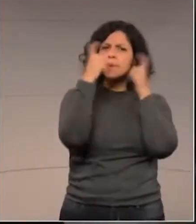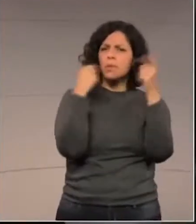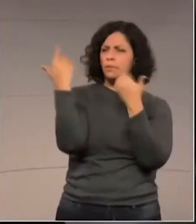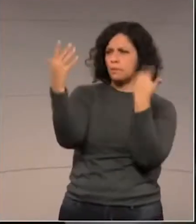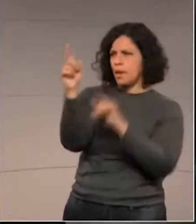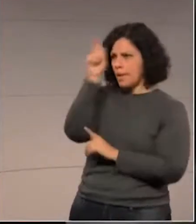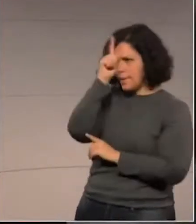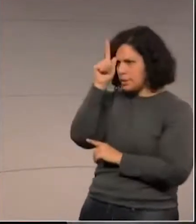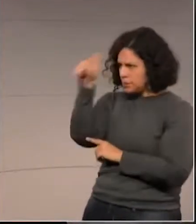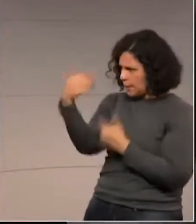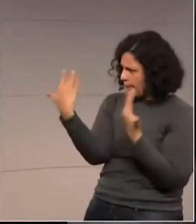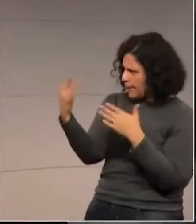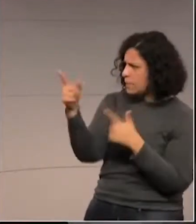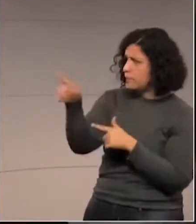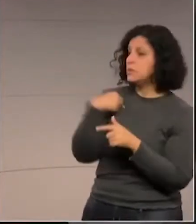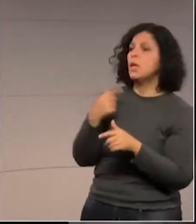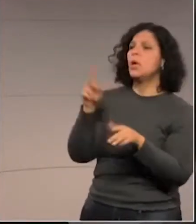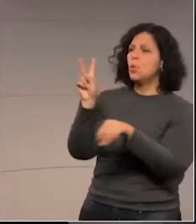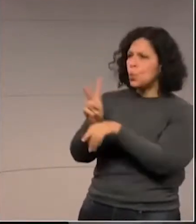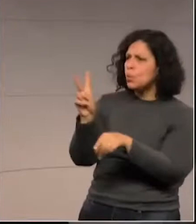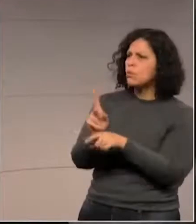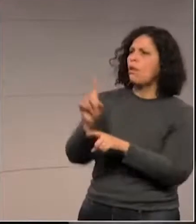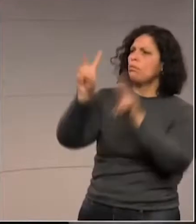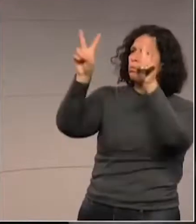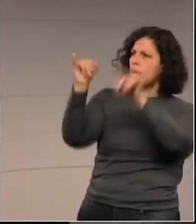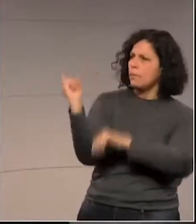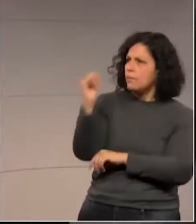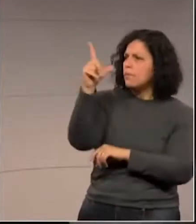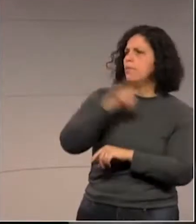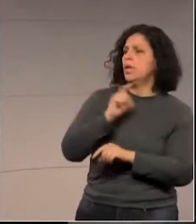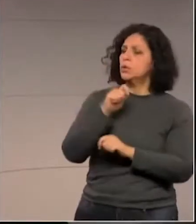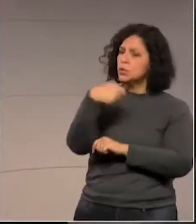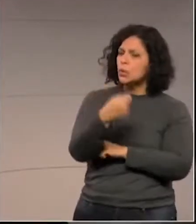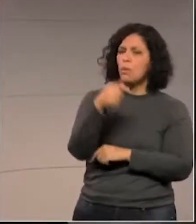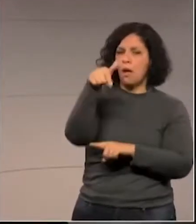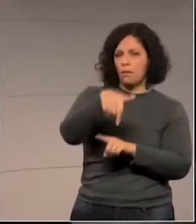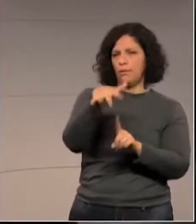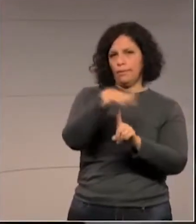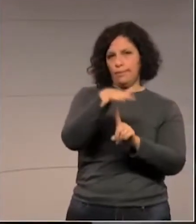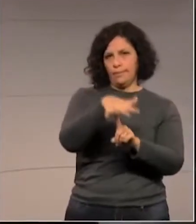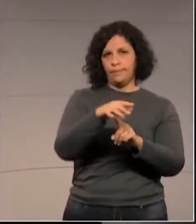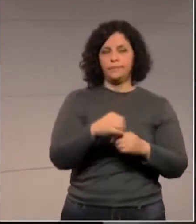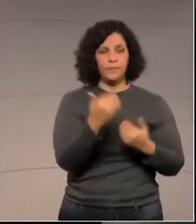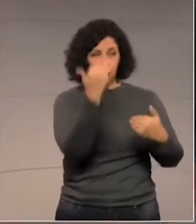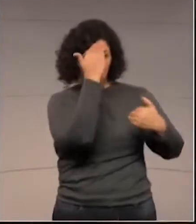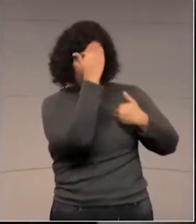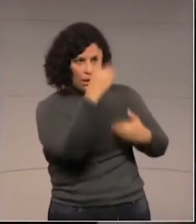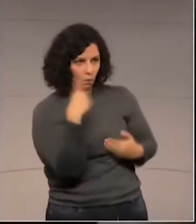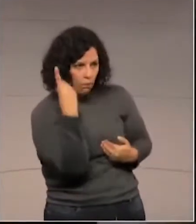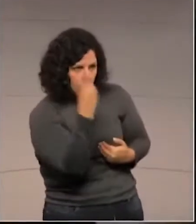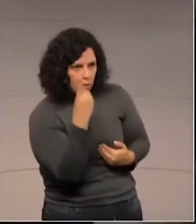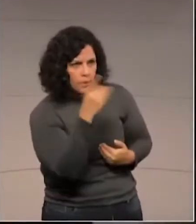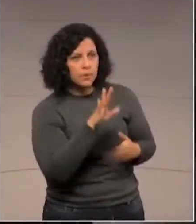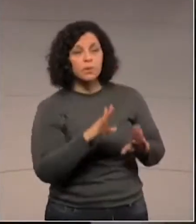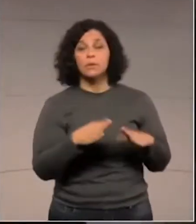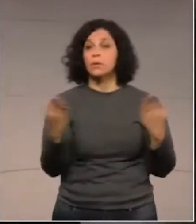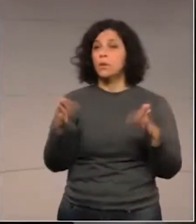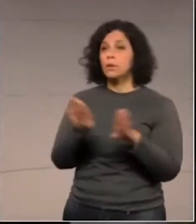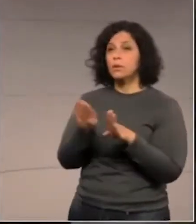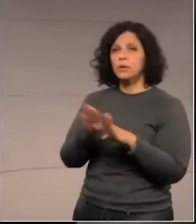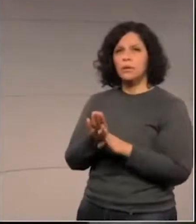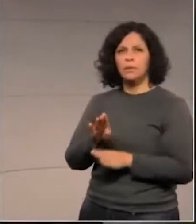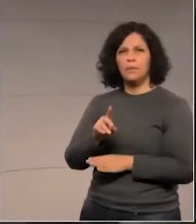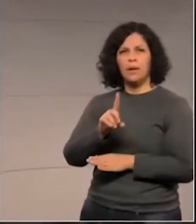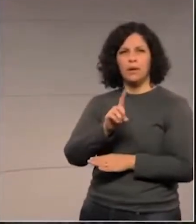Parabéns, V. Exª, por tratar de uma questão tão importante no estado do Paraná. Muito obrigado, deputado Luerci. Deputado Doutor